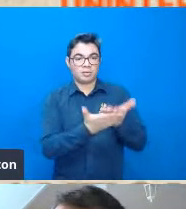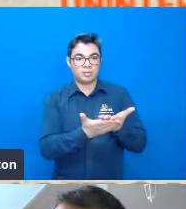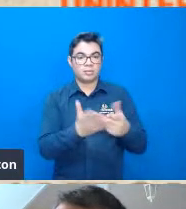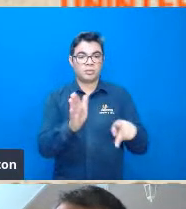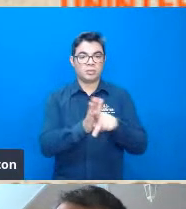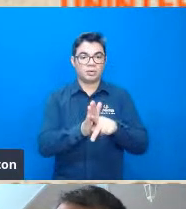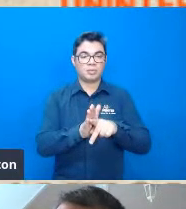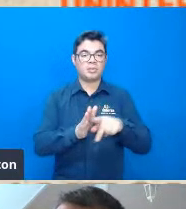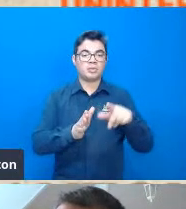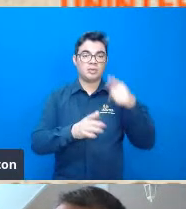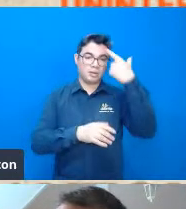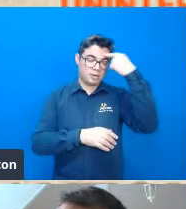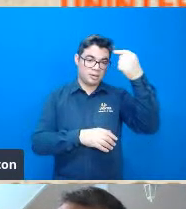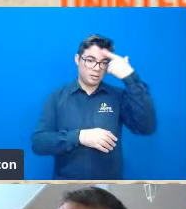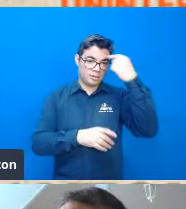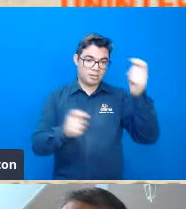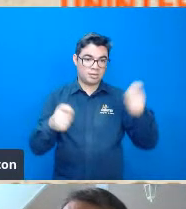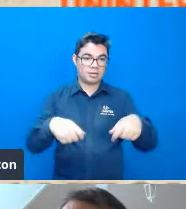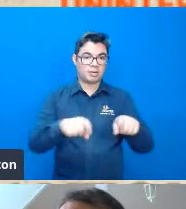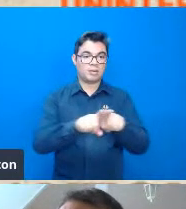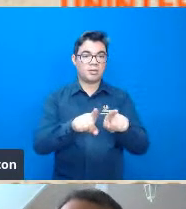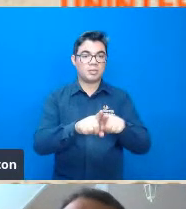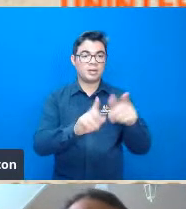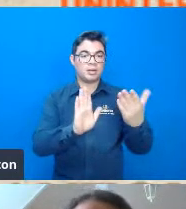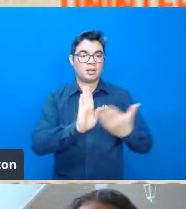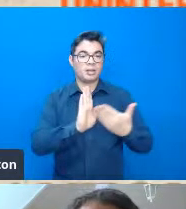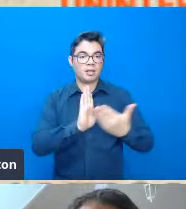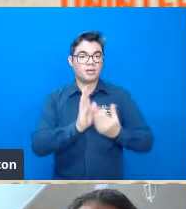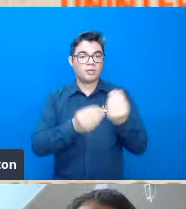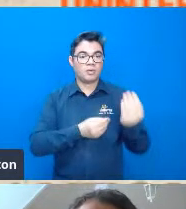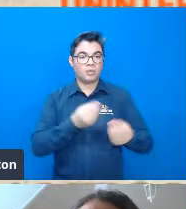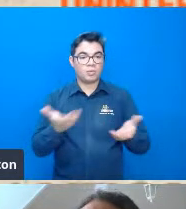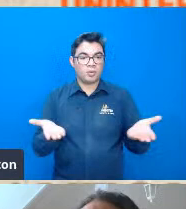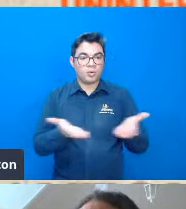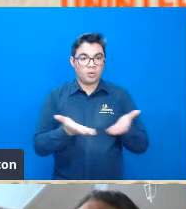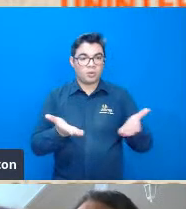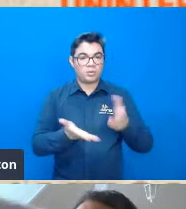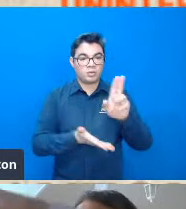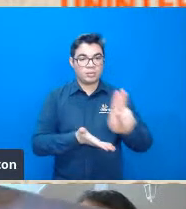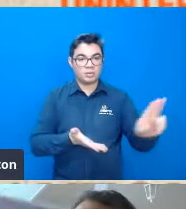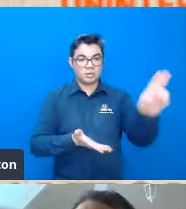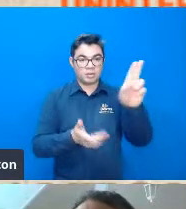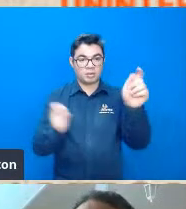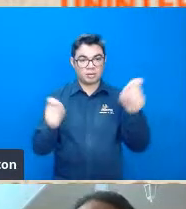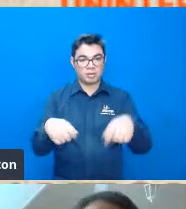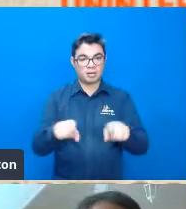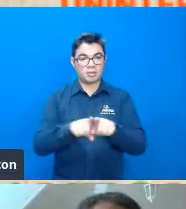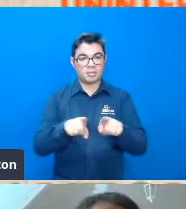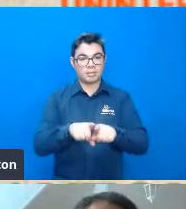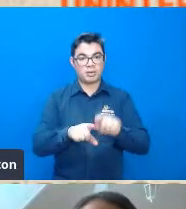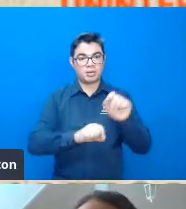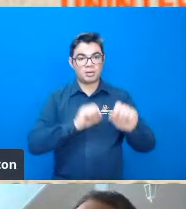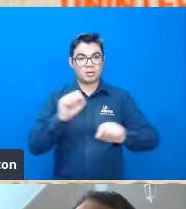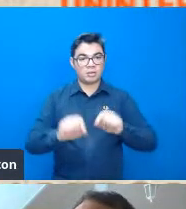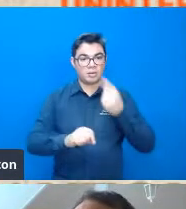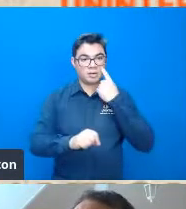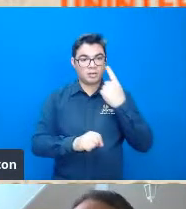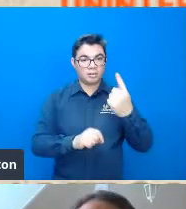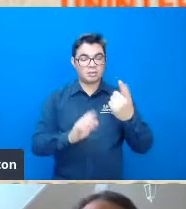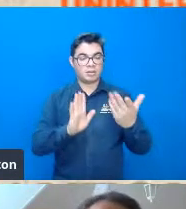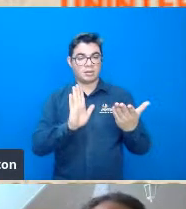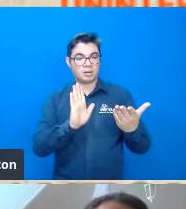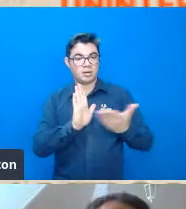então é um livro assim até hoje muito utilizado eu tenho uma versão aqui desse livro